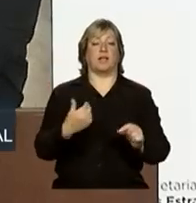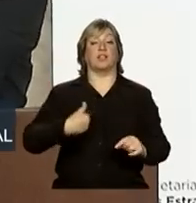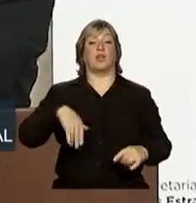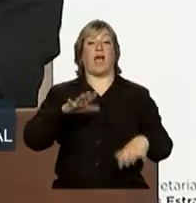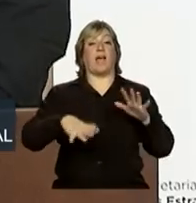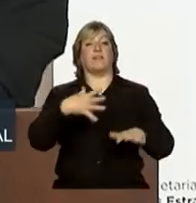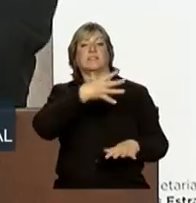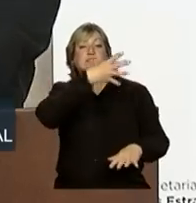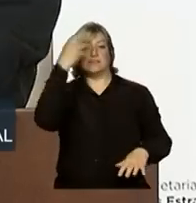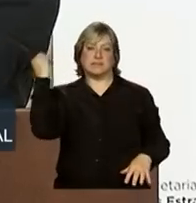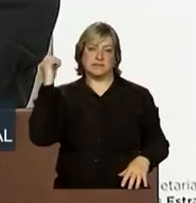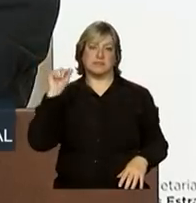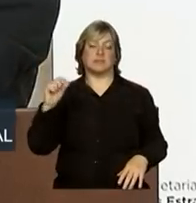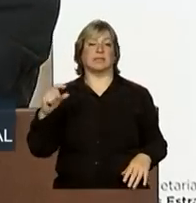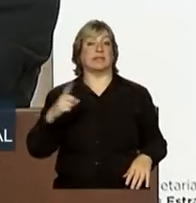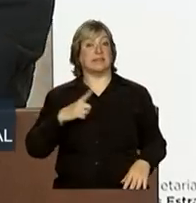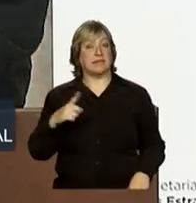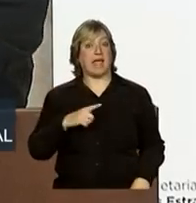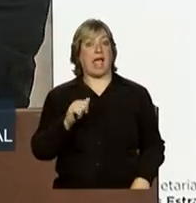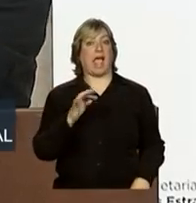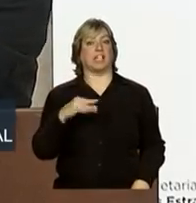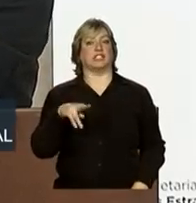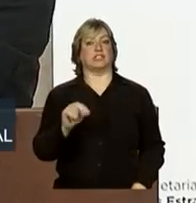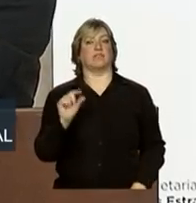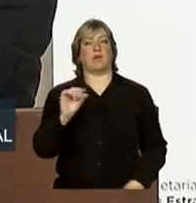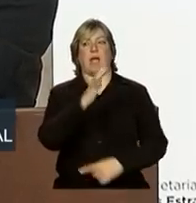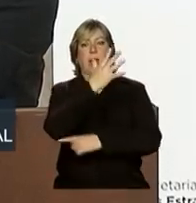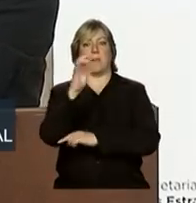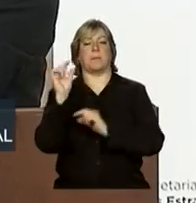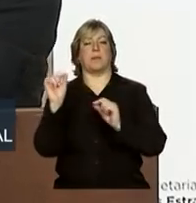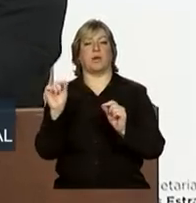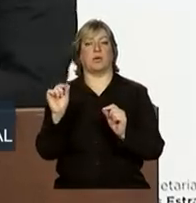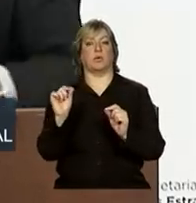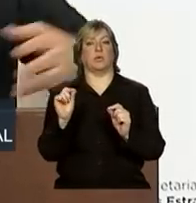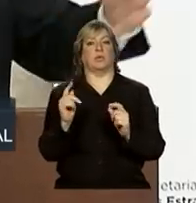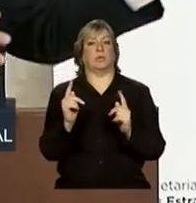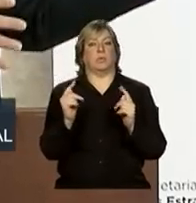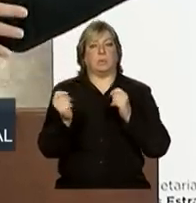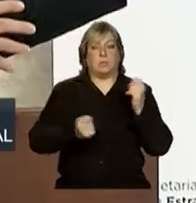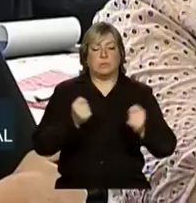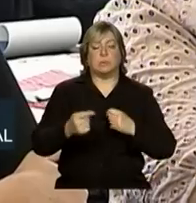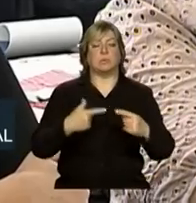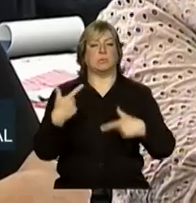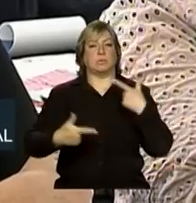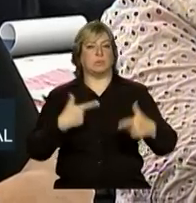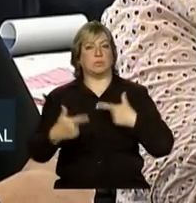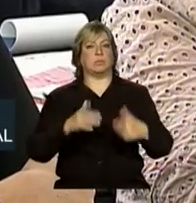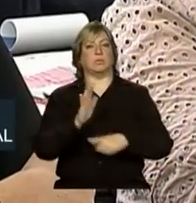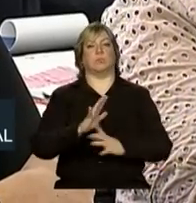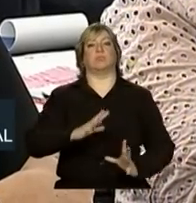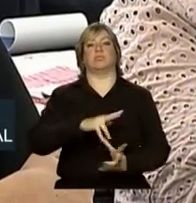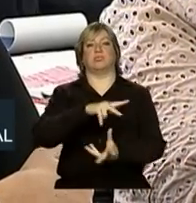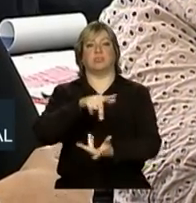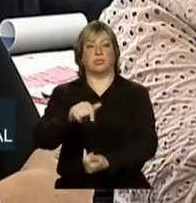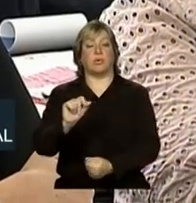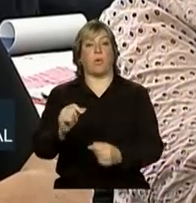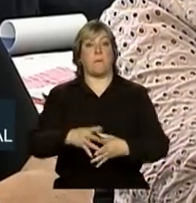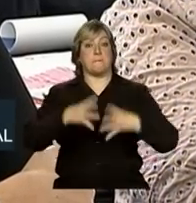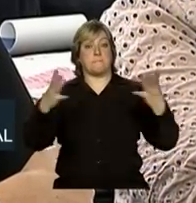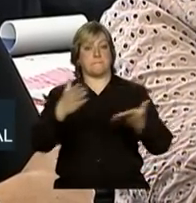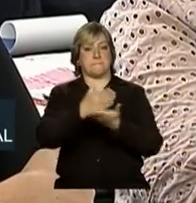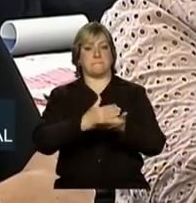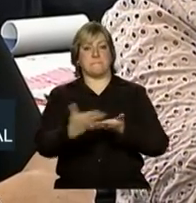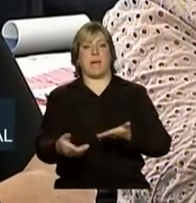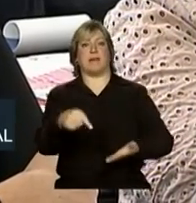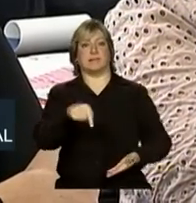esquecemos de que há um ativo ambiental que suporta o mundo. E esse ativo ambiental, uma grande parte desse